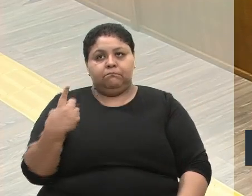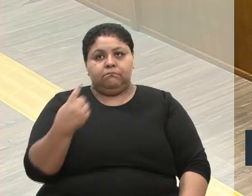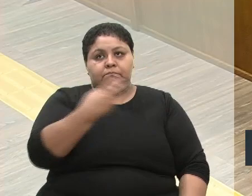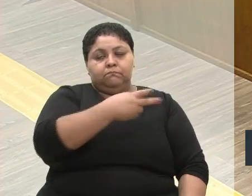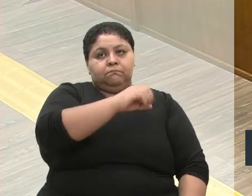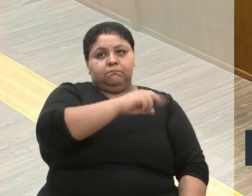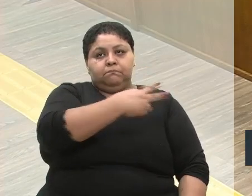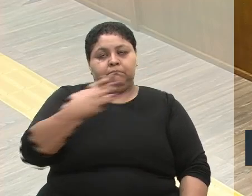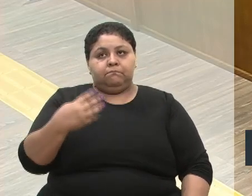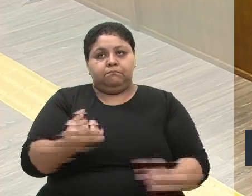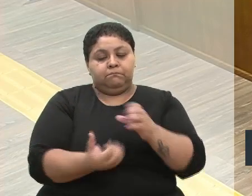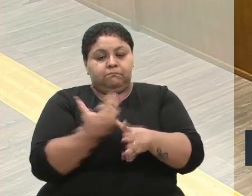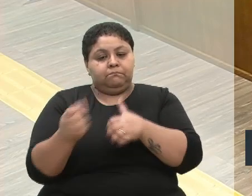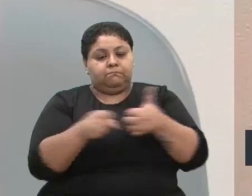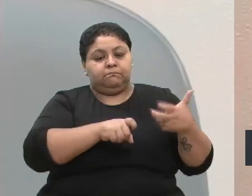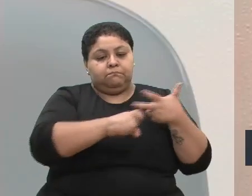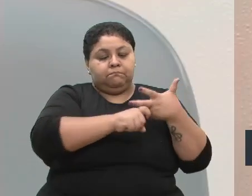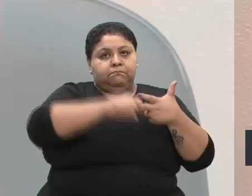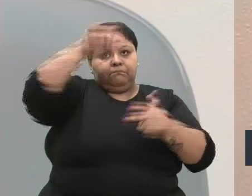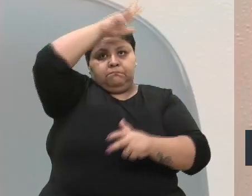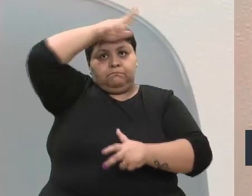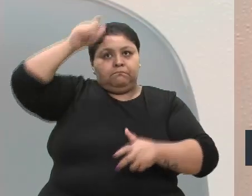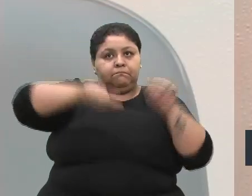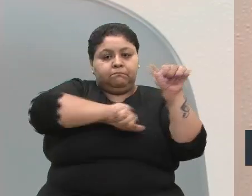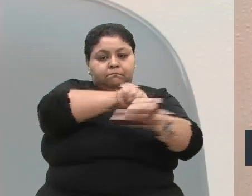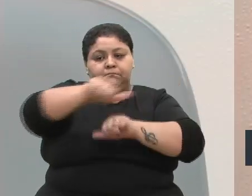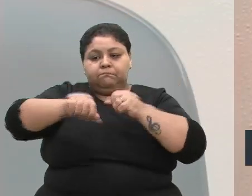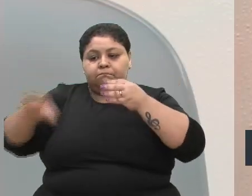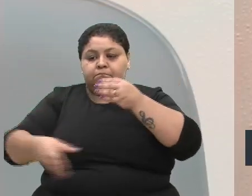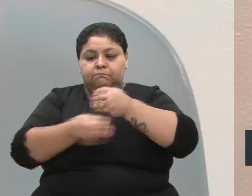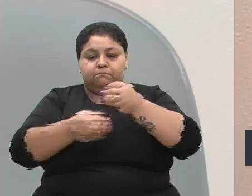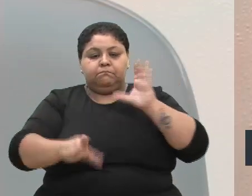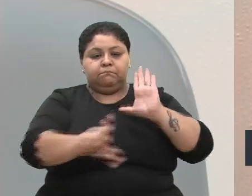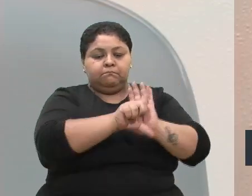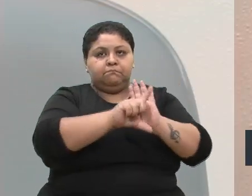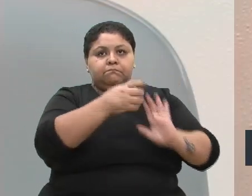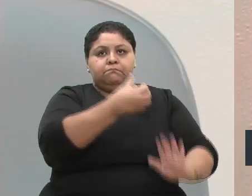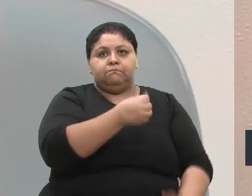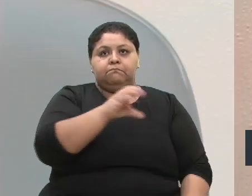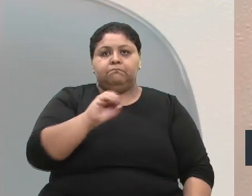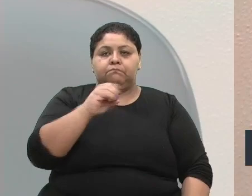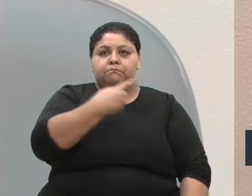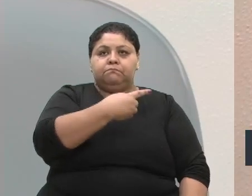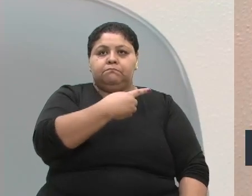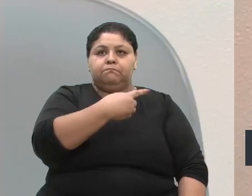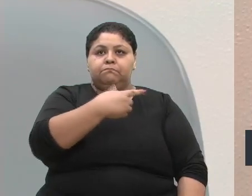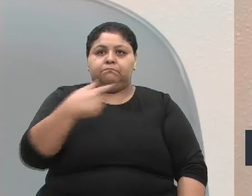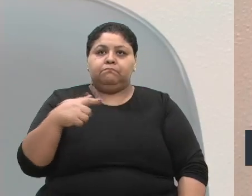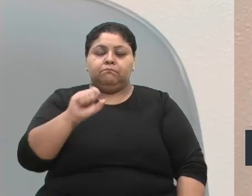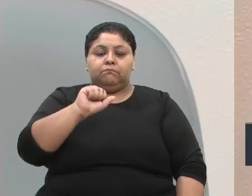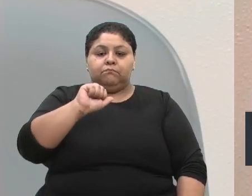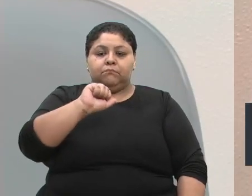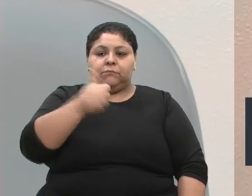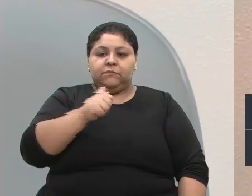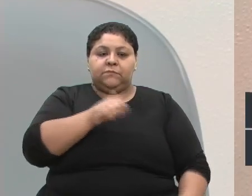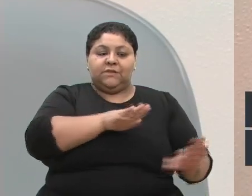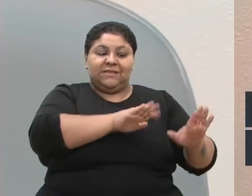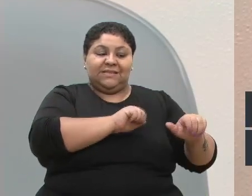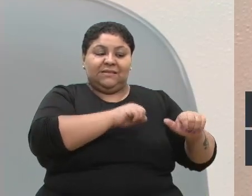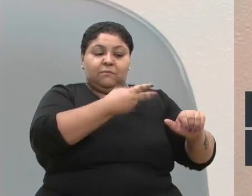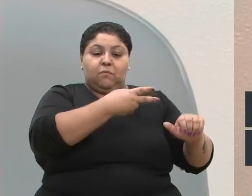de autoria do Poder Executivo Municipal, que altera dispositivos da lei nº 6071, de 1º de setembro de 2003,